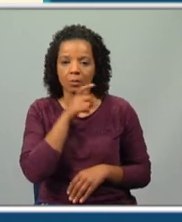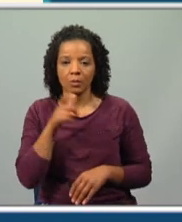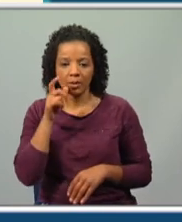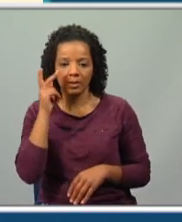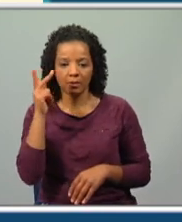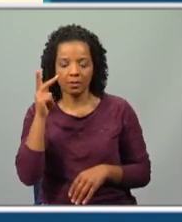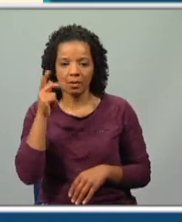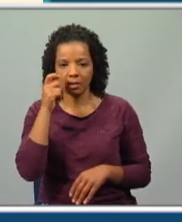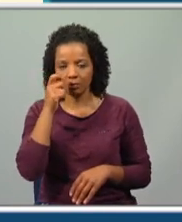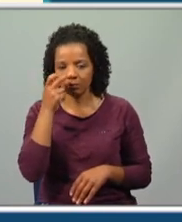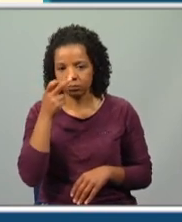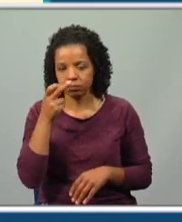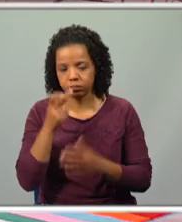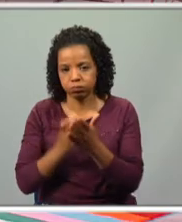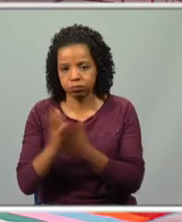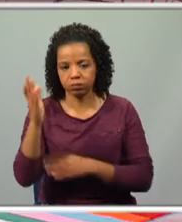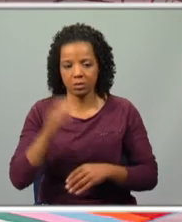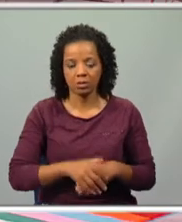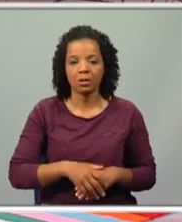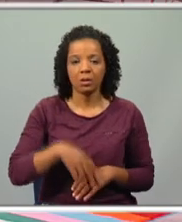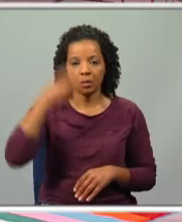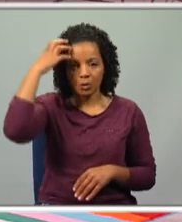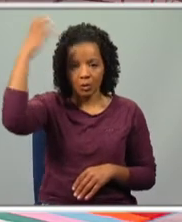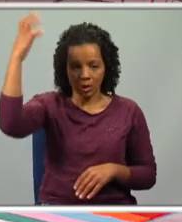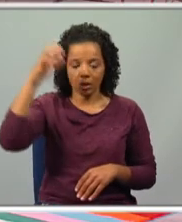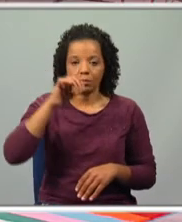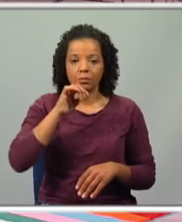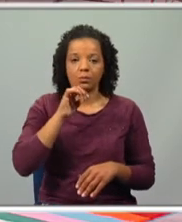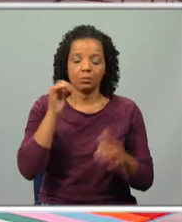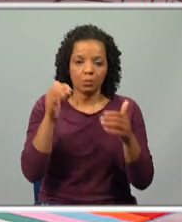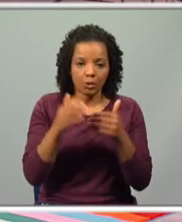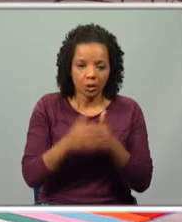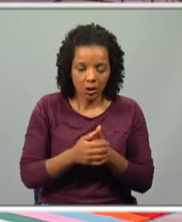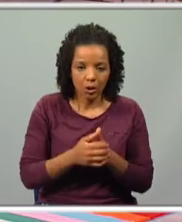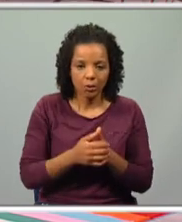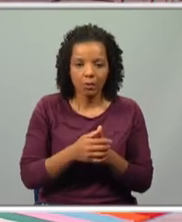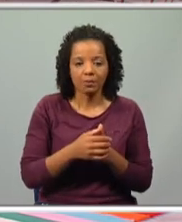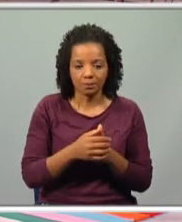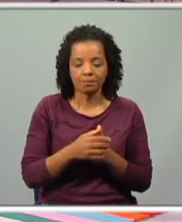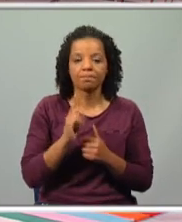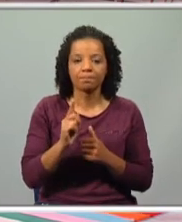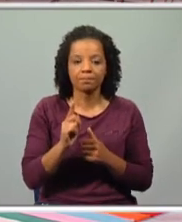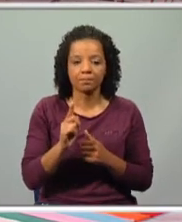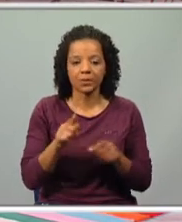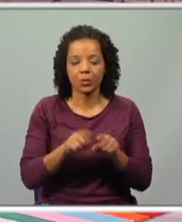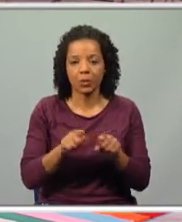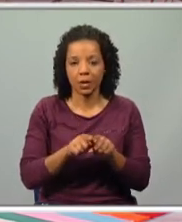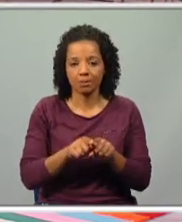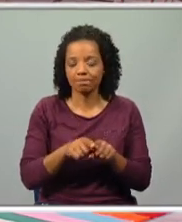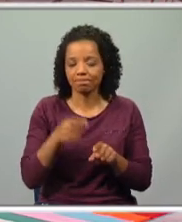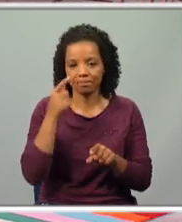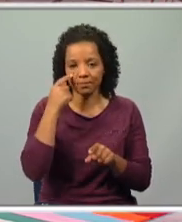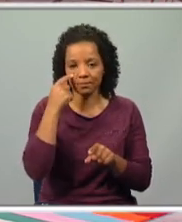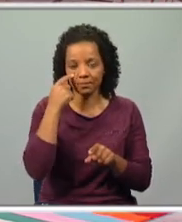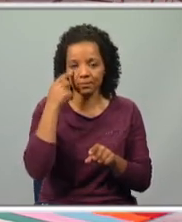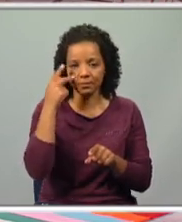uma longa vida. Portanto, o rei morreu à beira de um longo rio, à beira de uma longa vida.